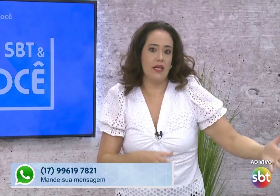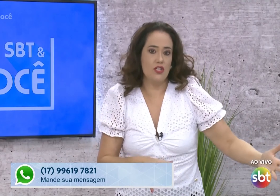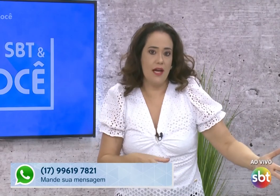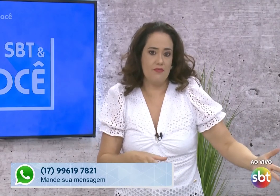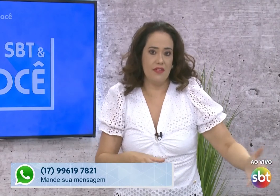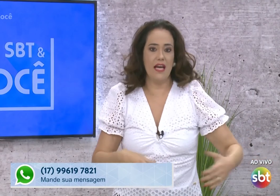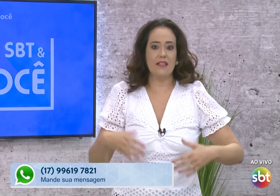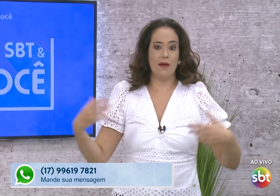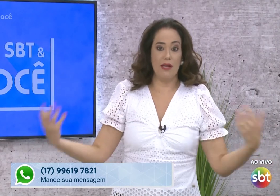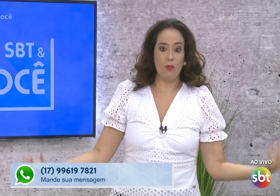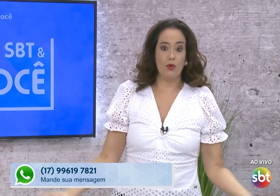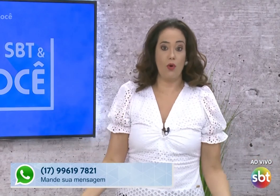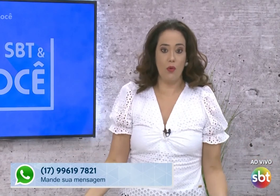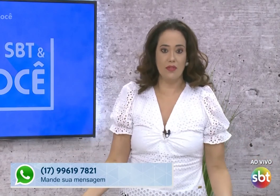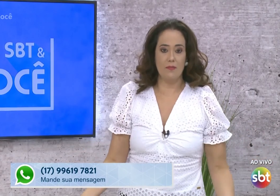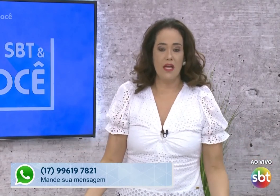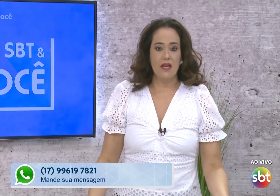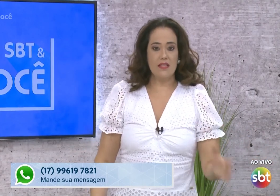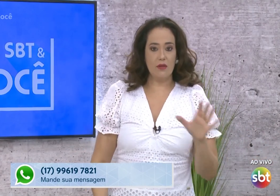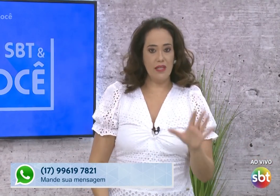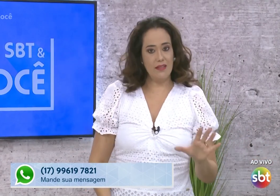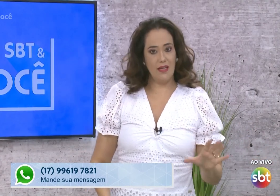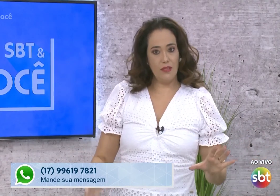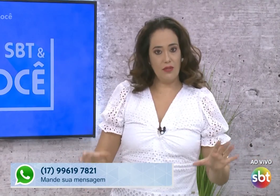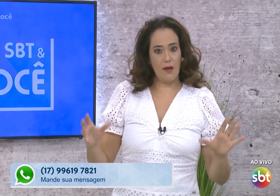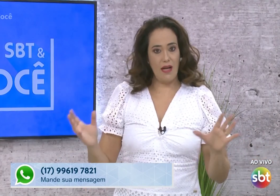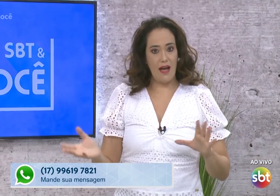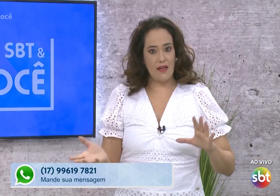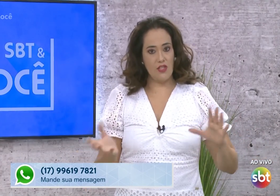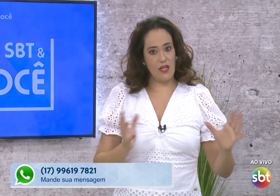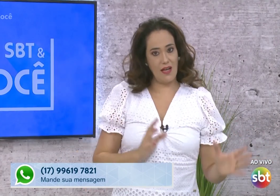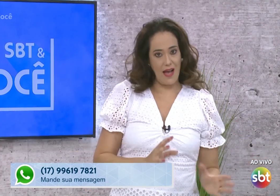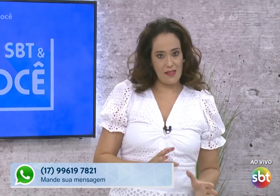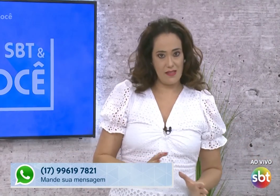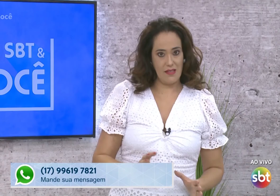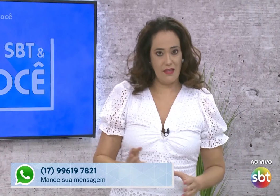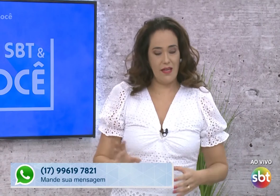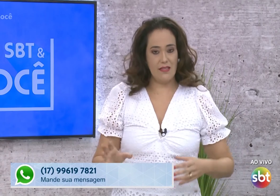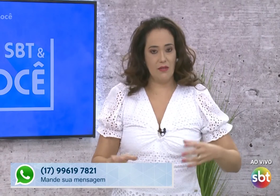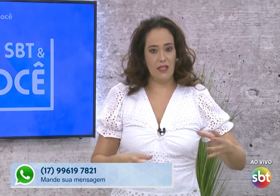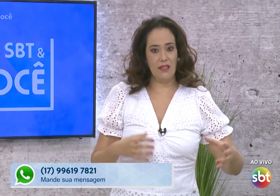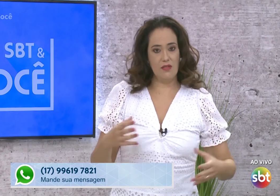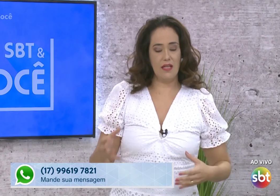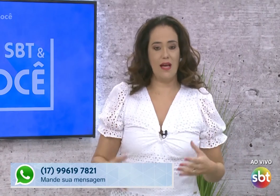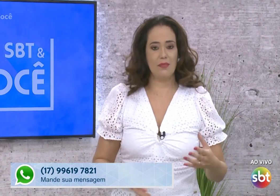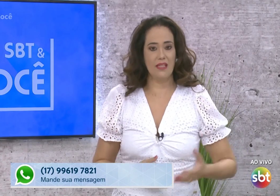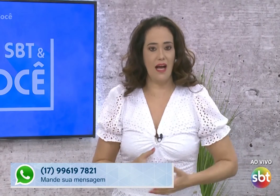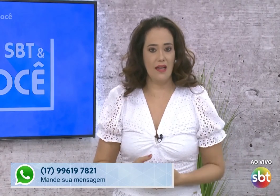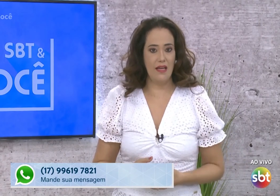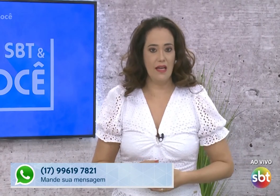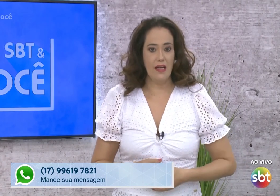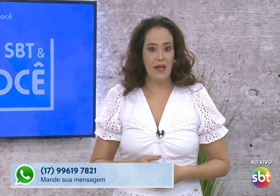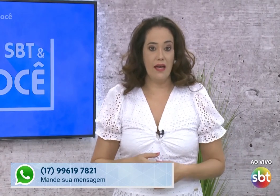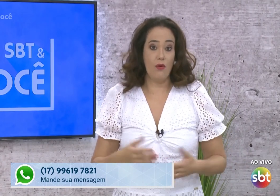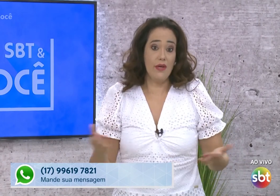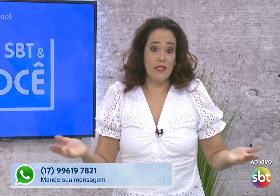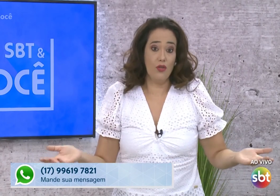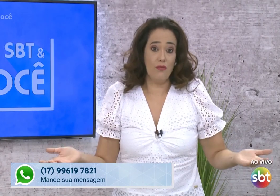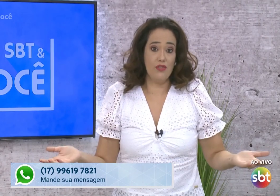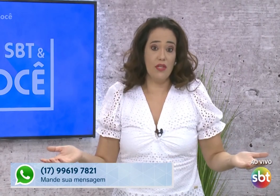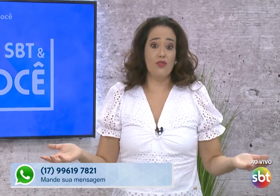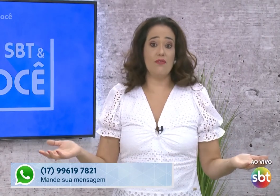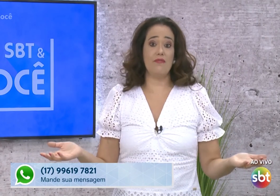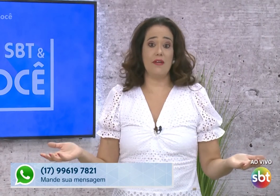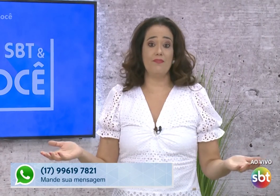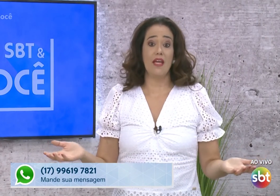aqueles que não têm chefe, né, que trabalham por conta, estão tentando trabalhar de casa, né, estão tentando se adaptar aí com